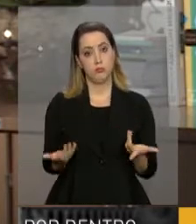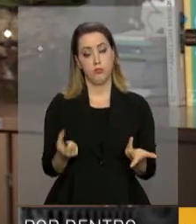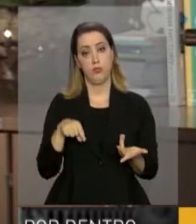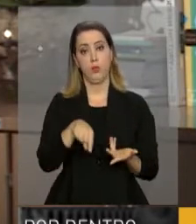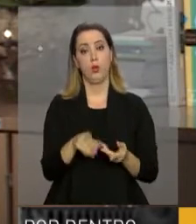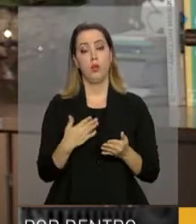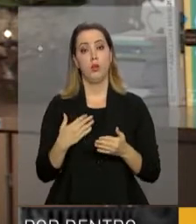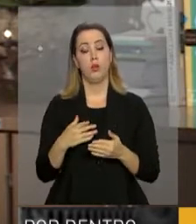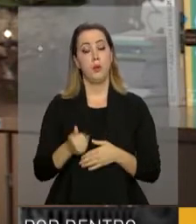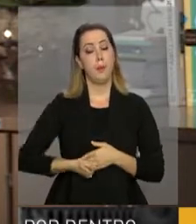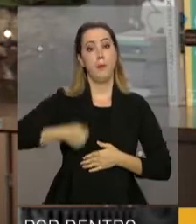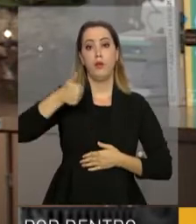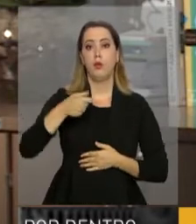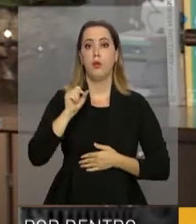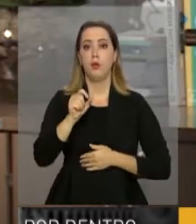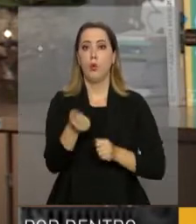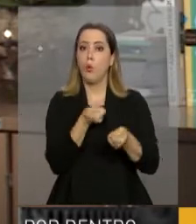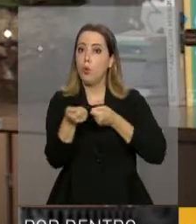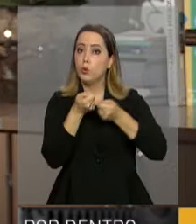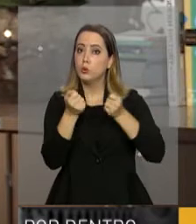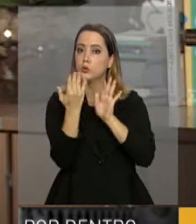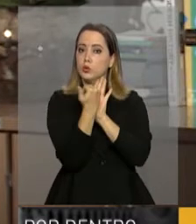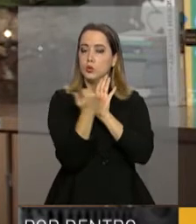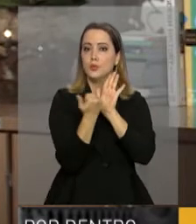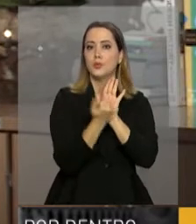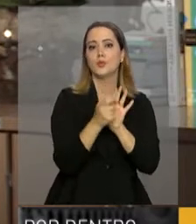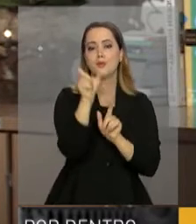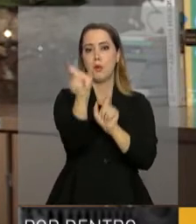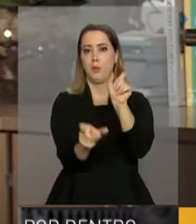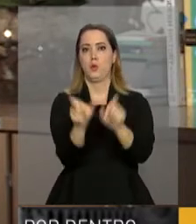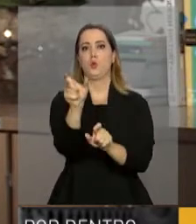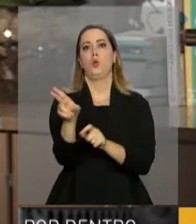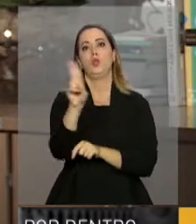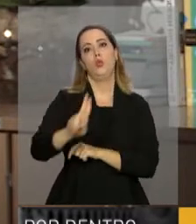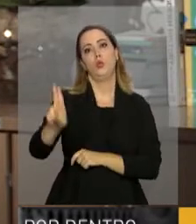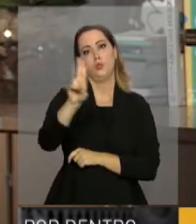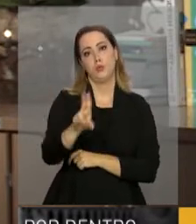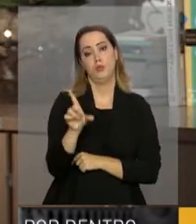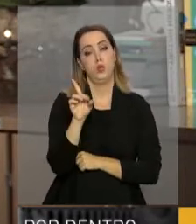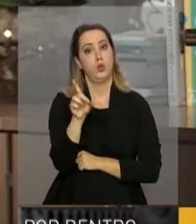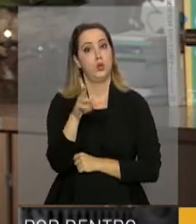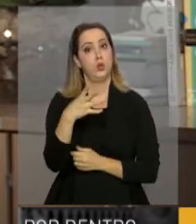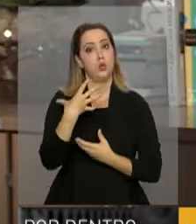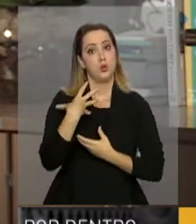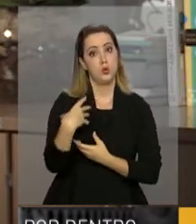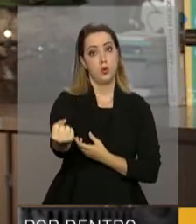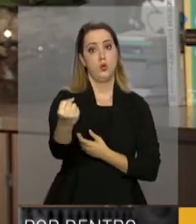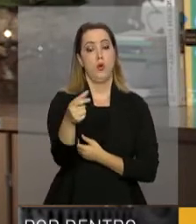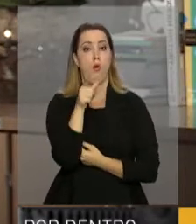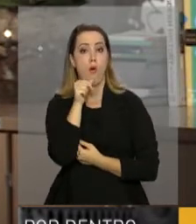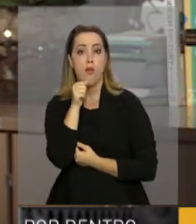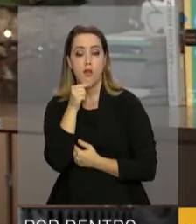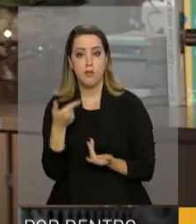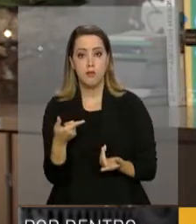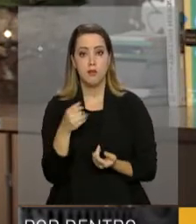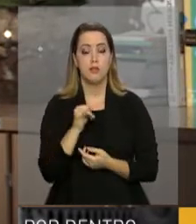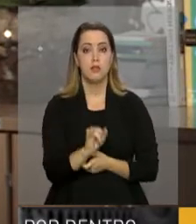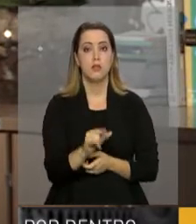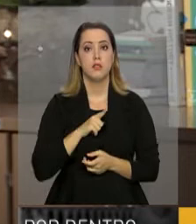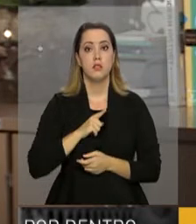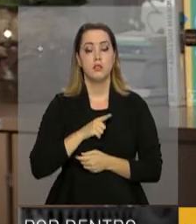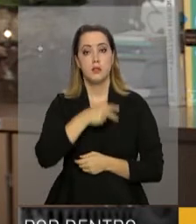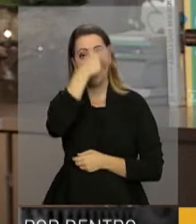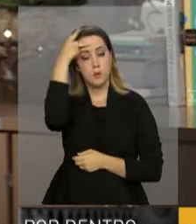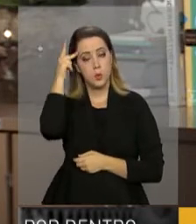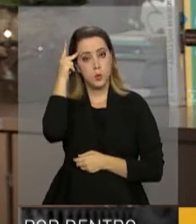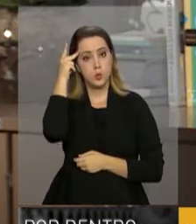E com a vantagem, quem tem o controle do programa é o usuário. Só receberá o pipeiro, são 8 mil pipeiros, se aquele dono